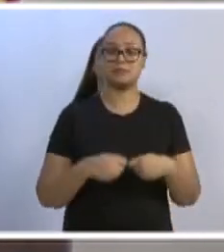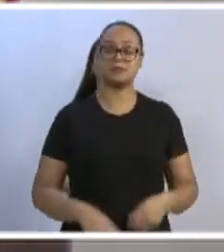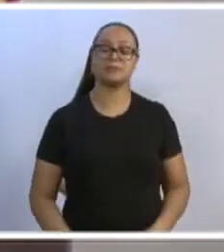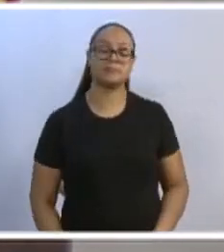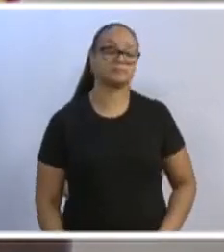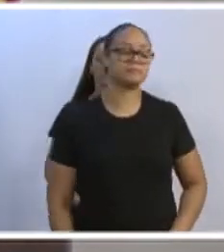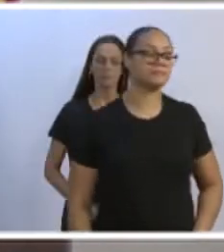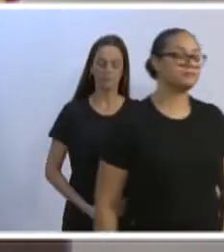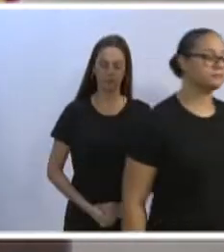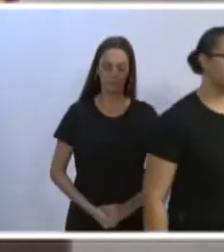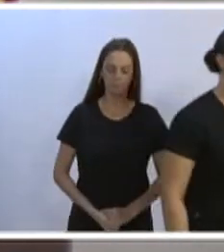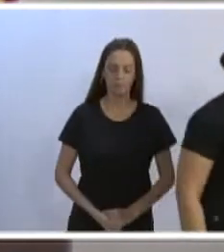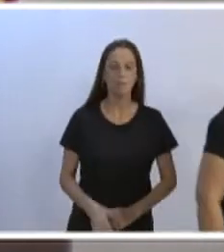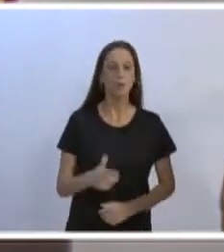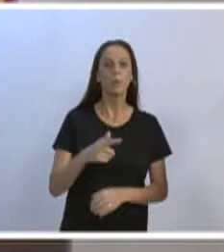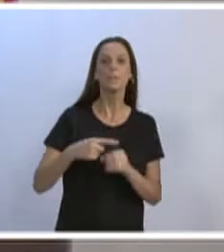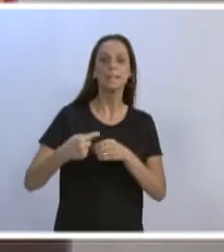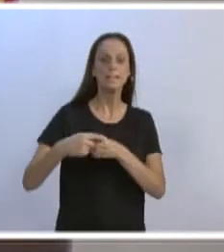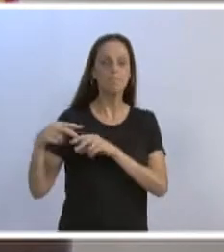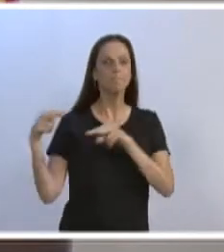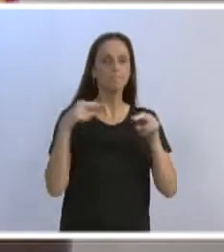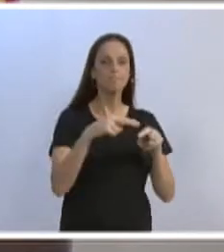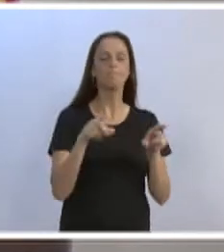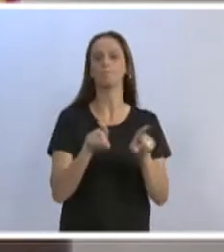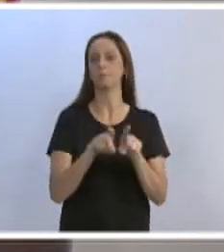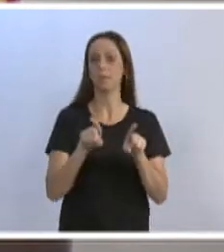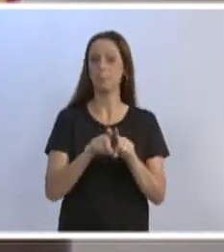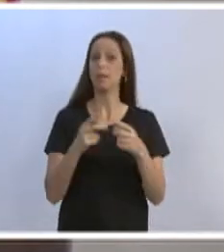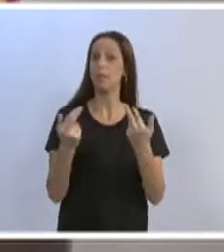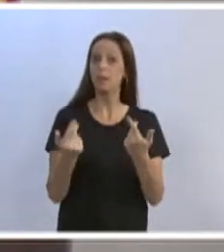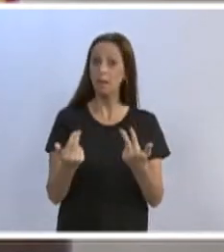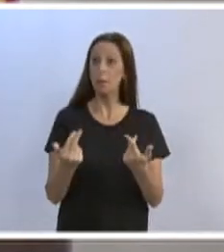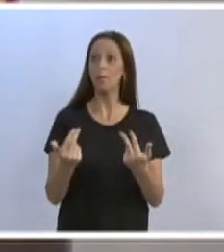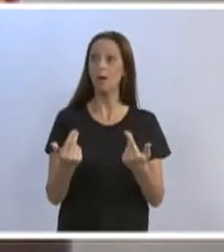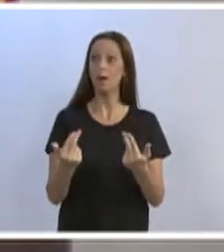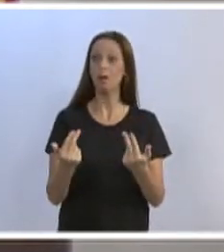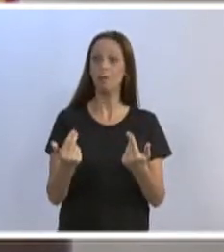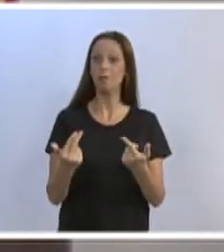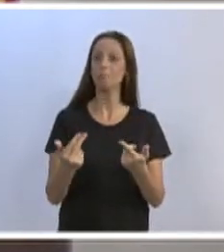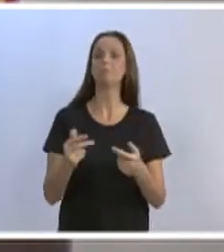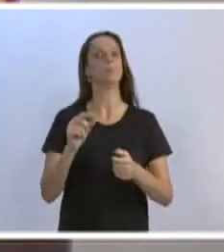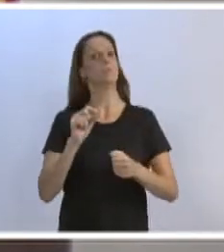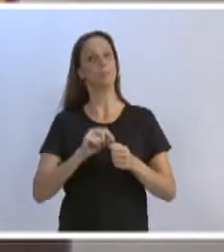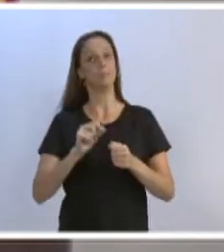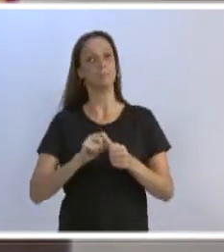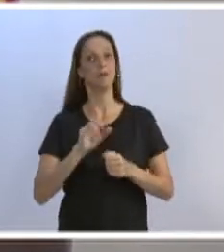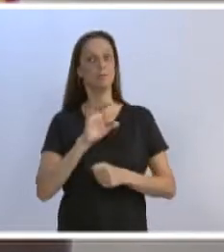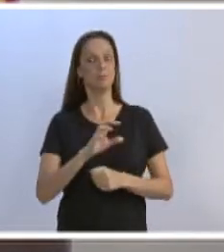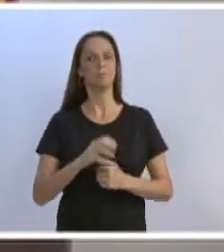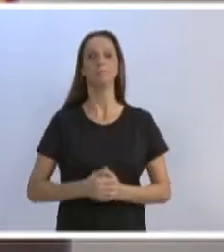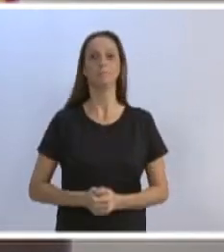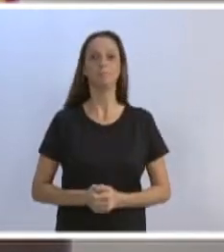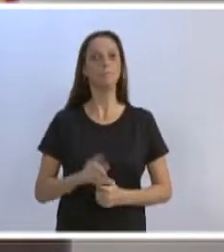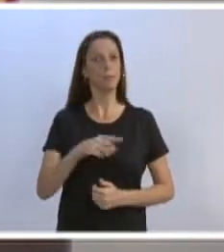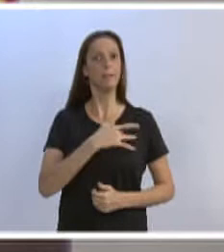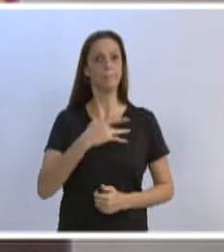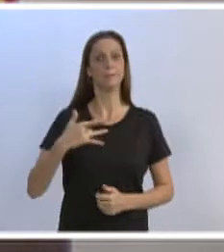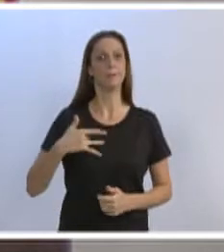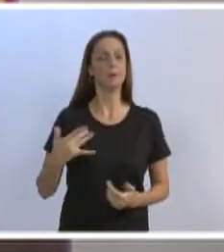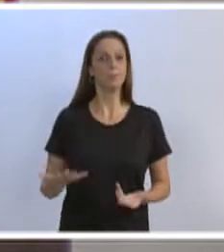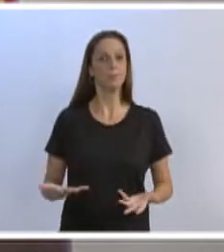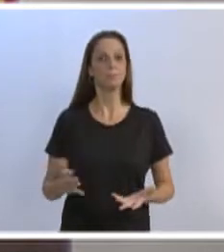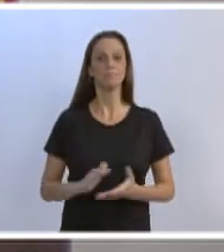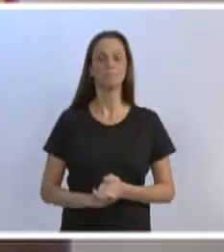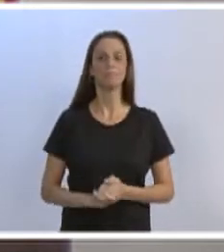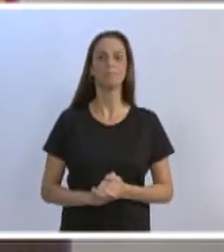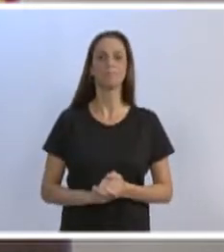também para as cidades vizinhas e demais cidades, para que possa estar fazendo esse trabalho também, que é de saúde, na verdade.